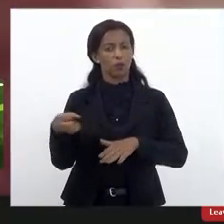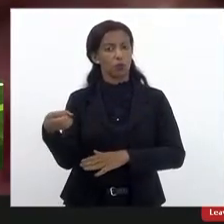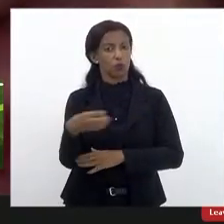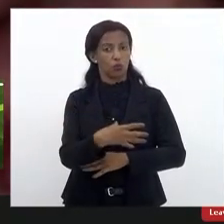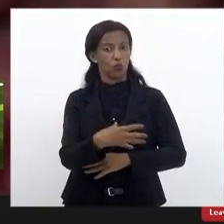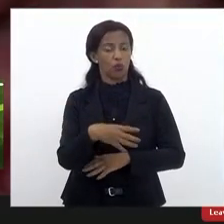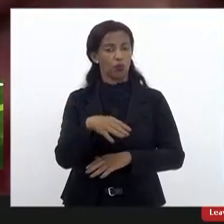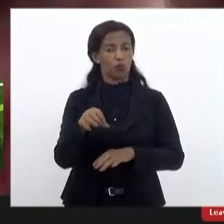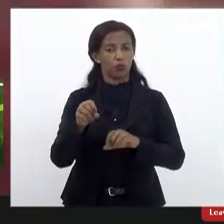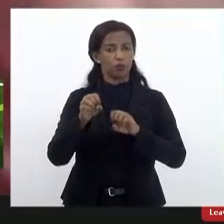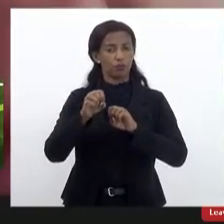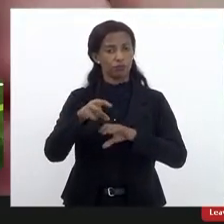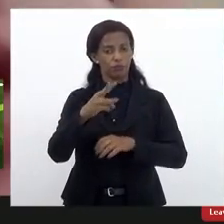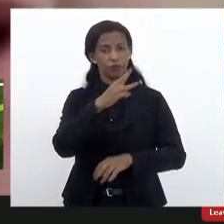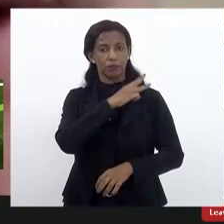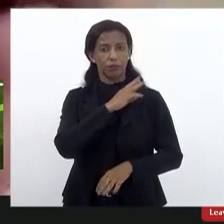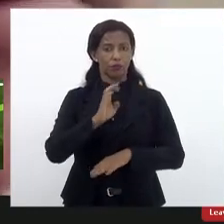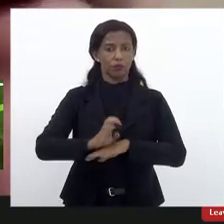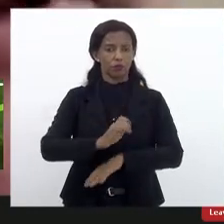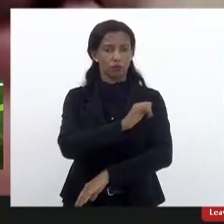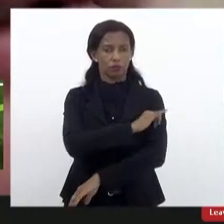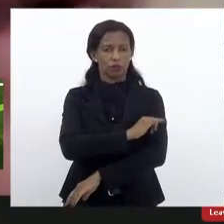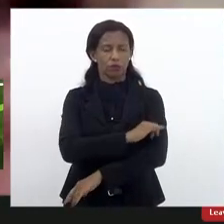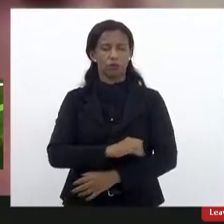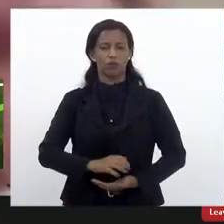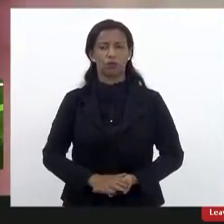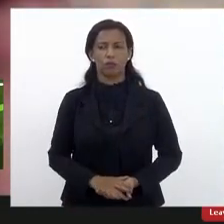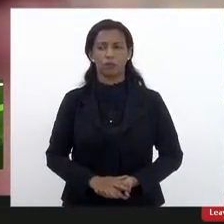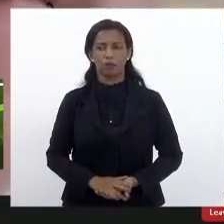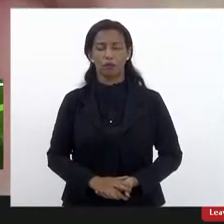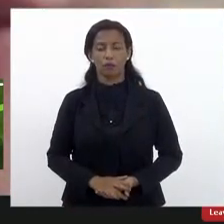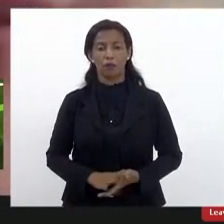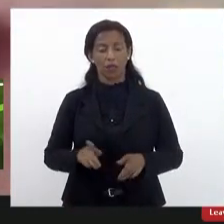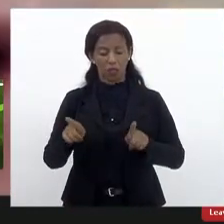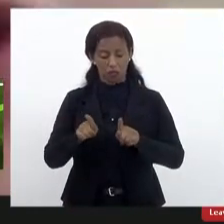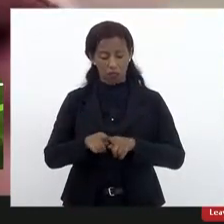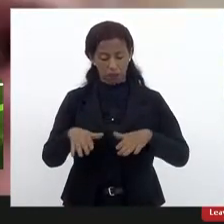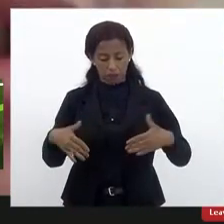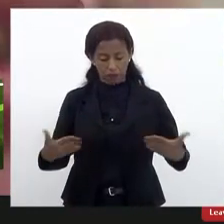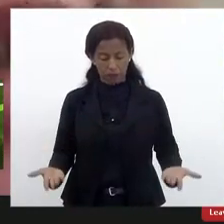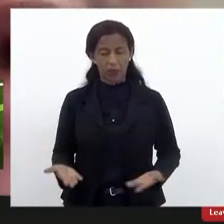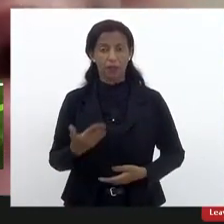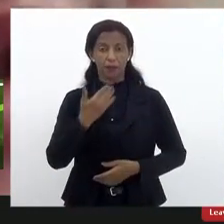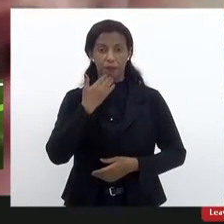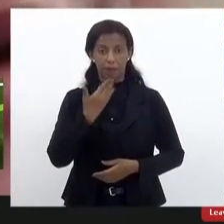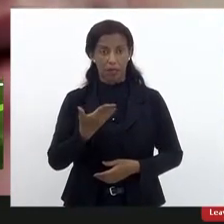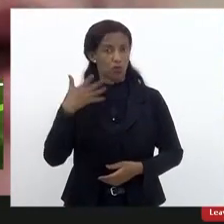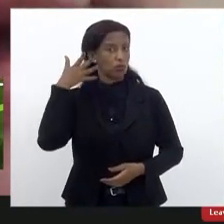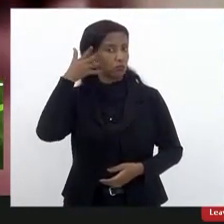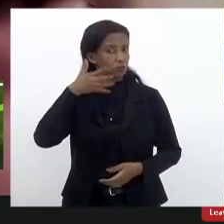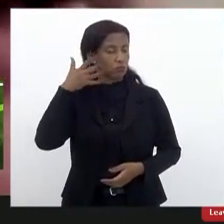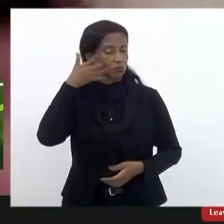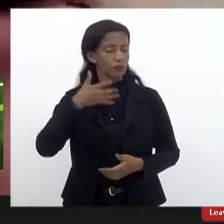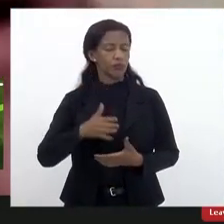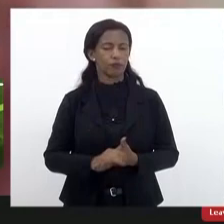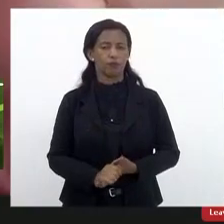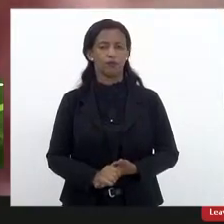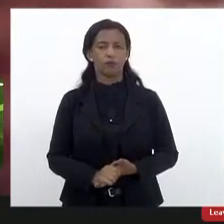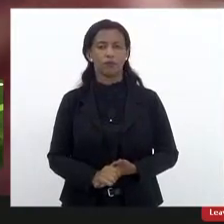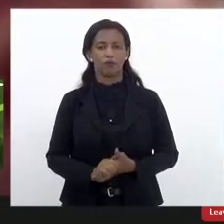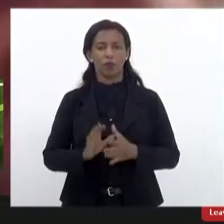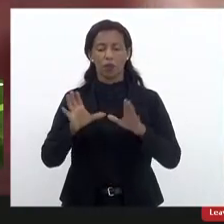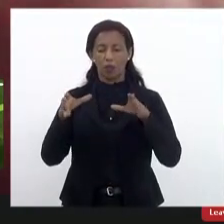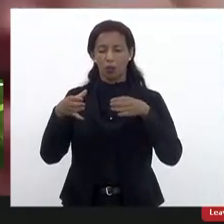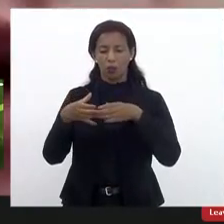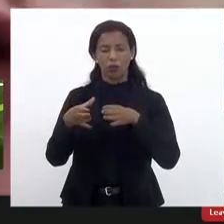médio no Estado do Rio de Janeiro. Assim como, também, o Fórum solicita aqui ao Conselho